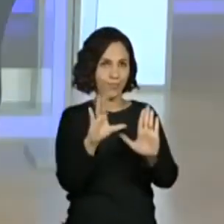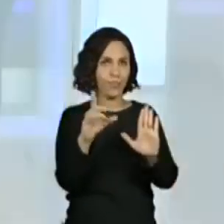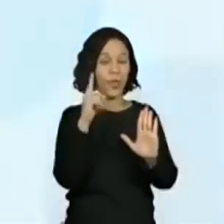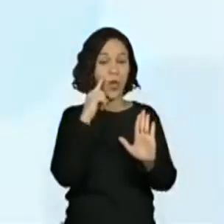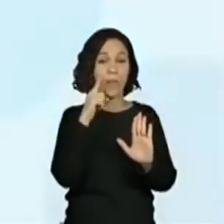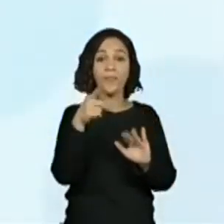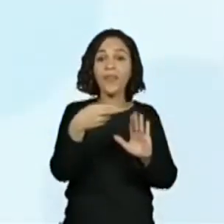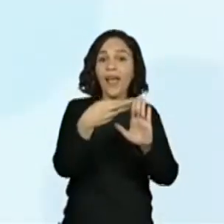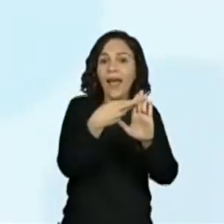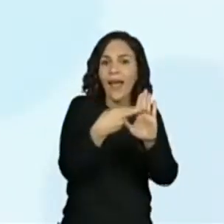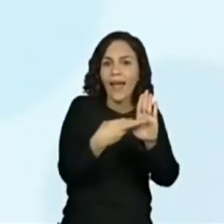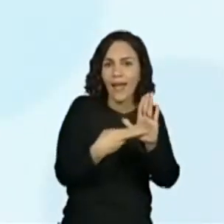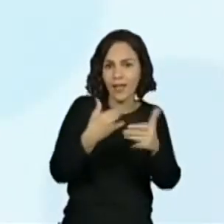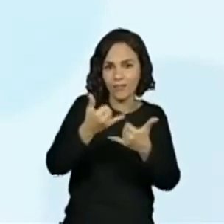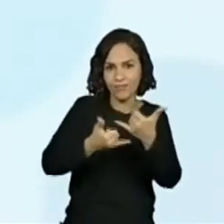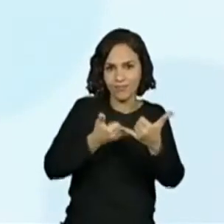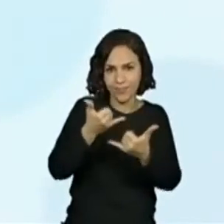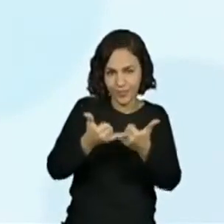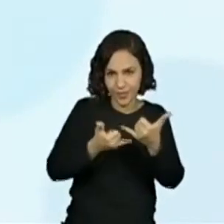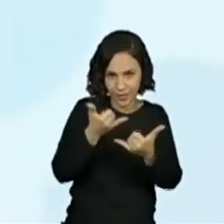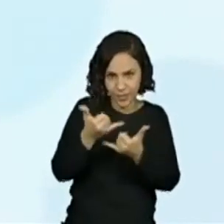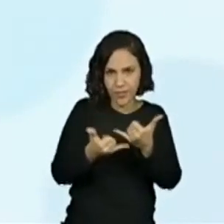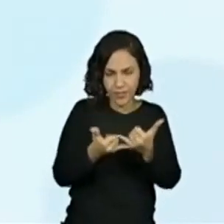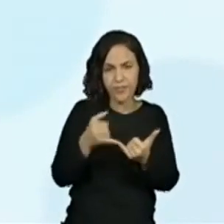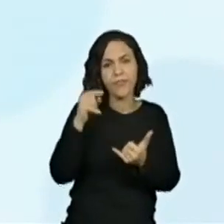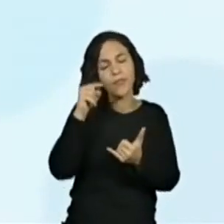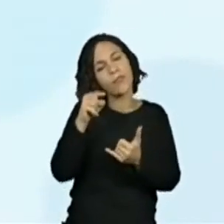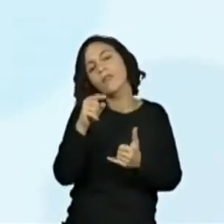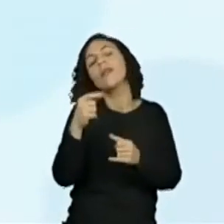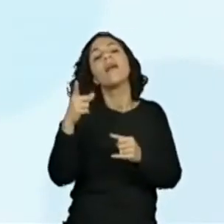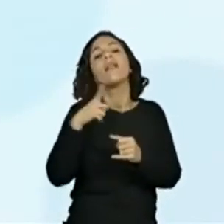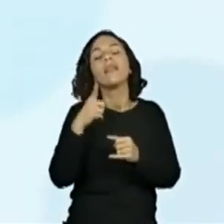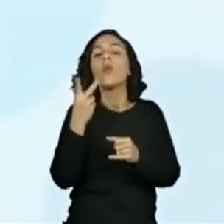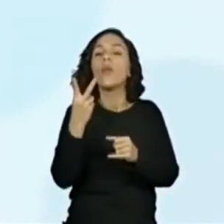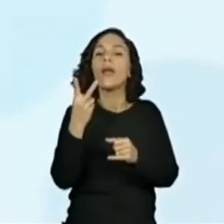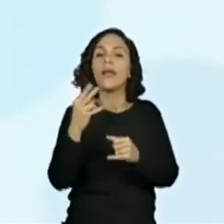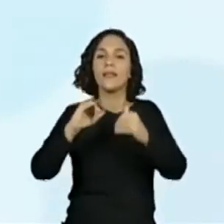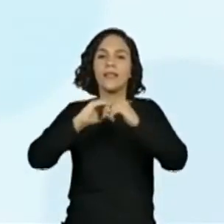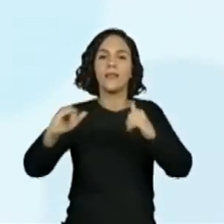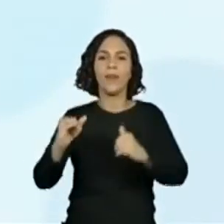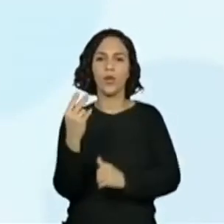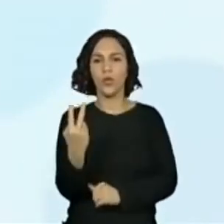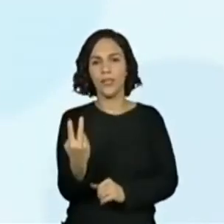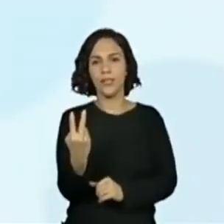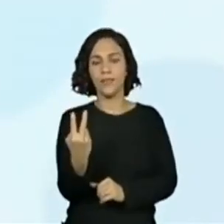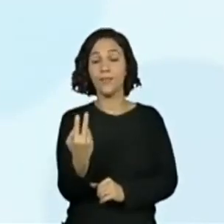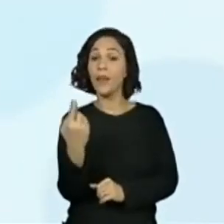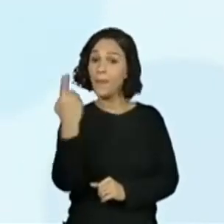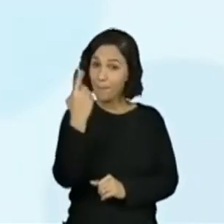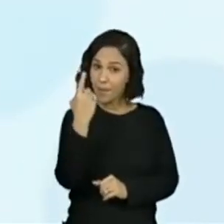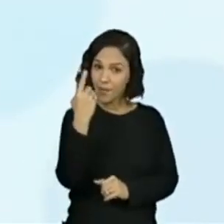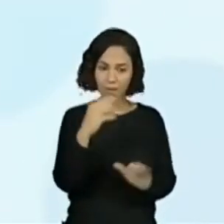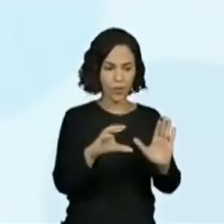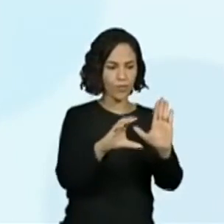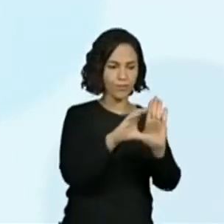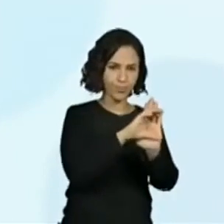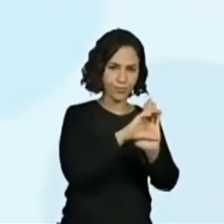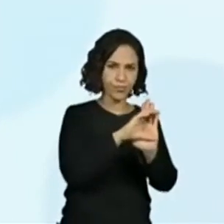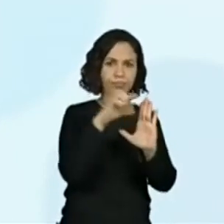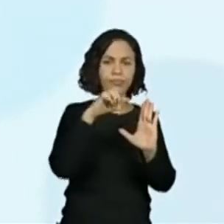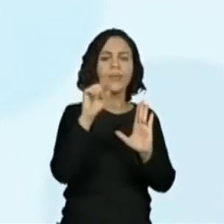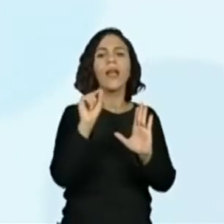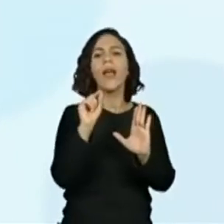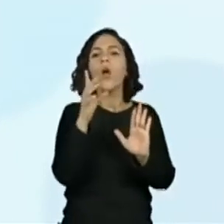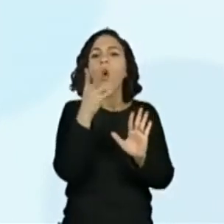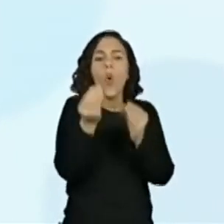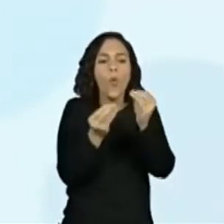regras de jogo, ou de brincadeira, ele é dividido em duas partes. Na primeira parte, ele traz ali